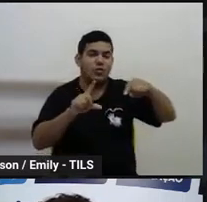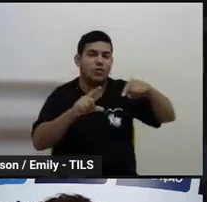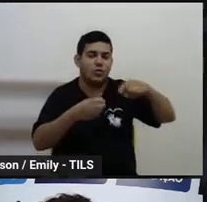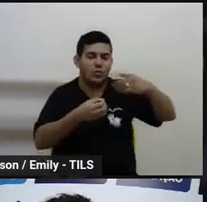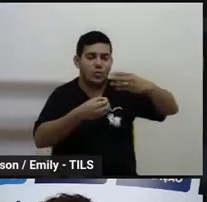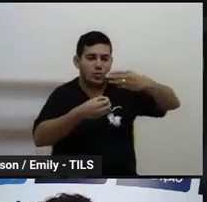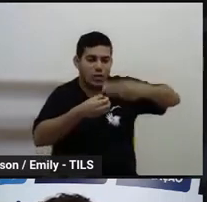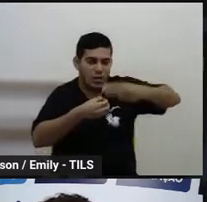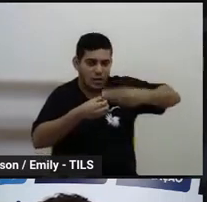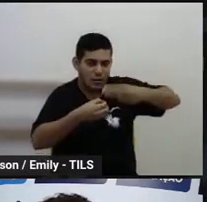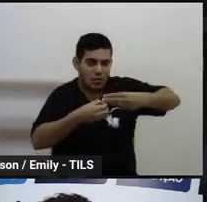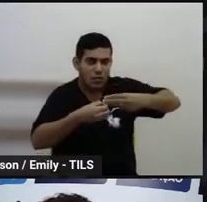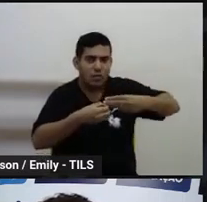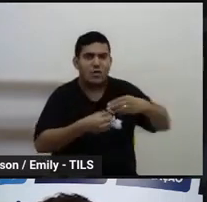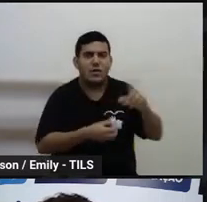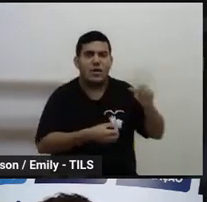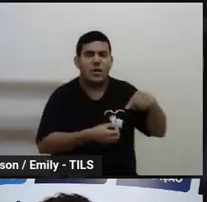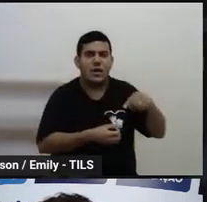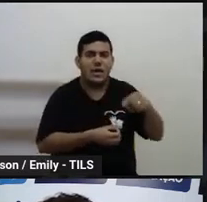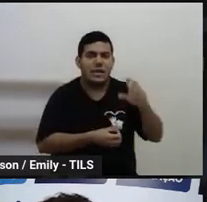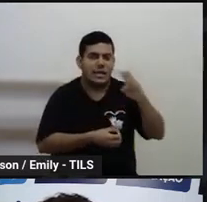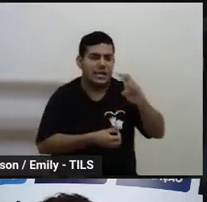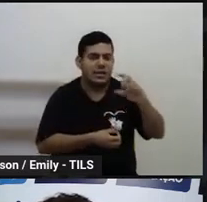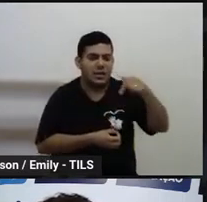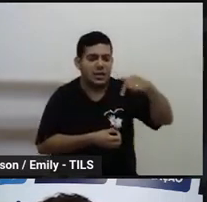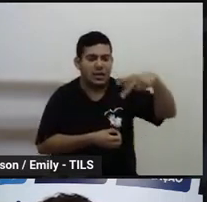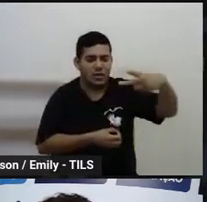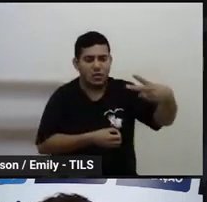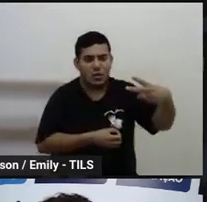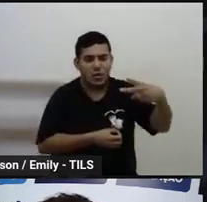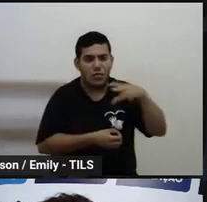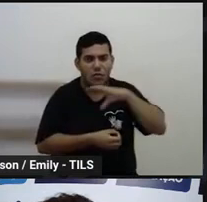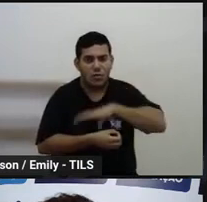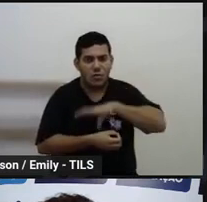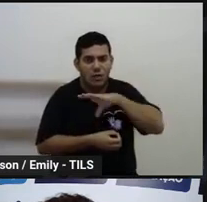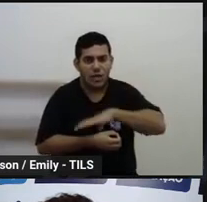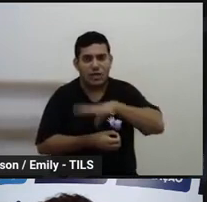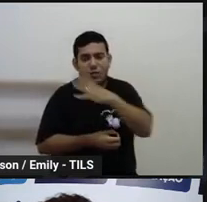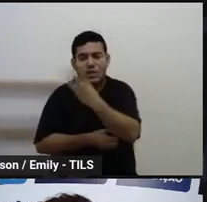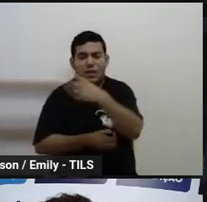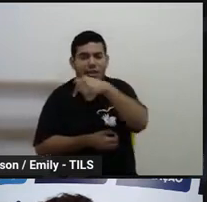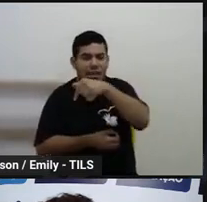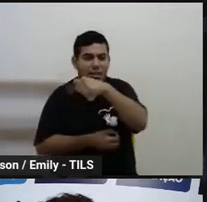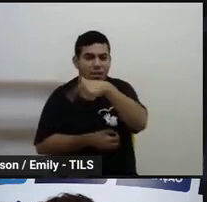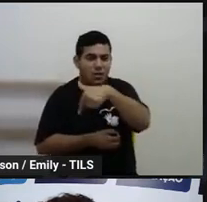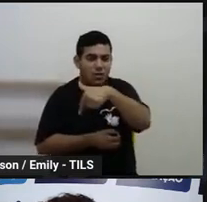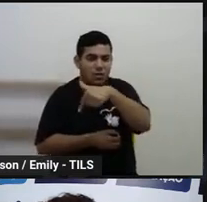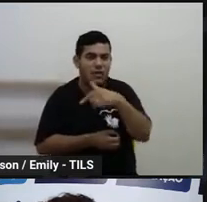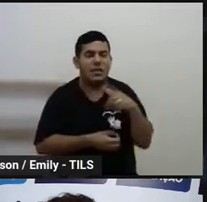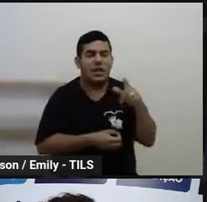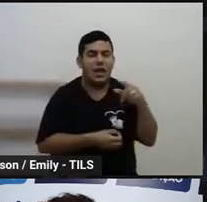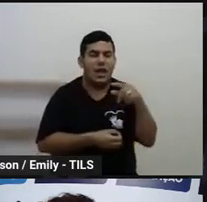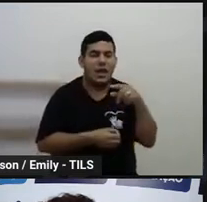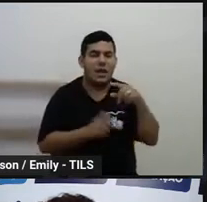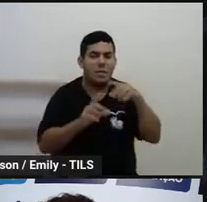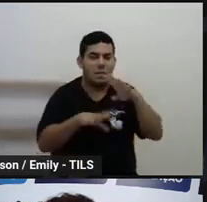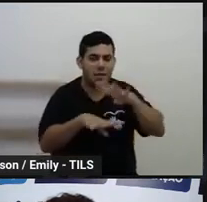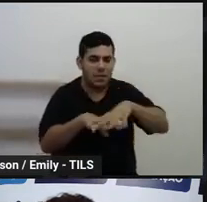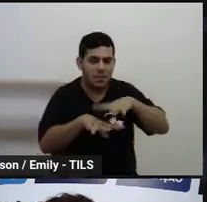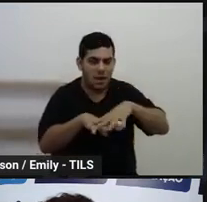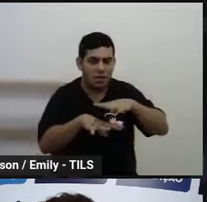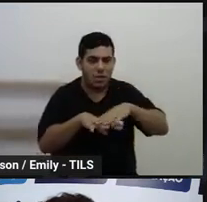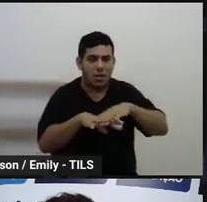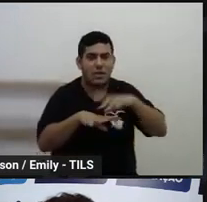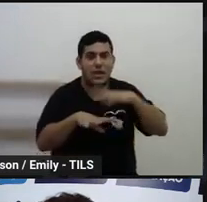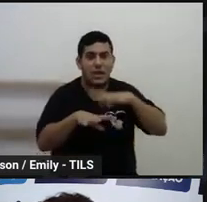né? 572 em língua portuguesa, 472 em matemática. E um gráfico logo aqui abaixo que